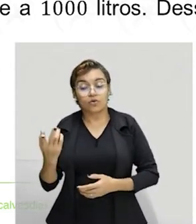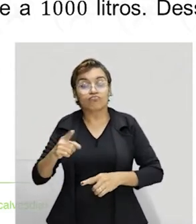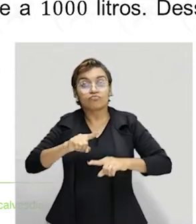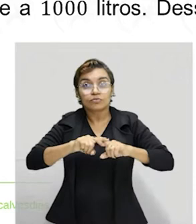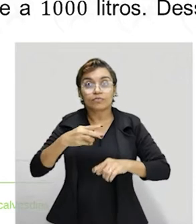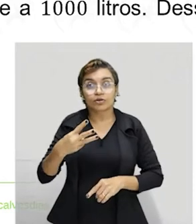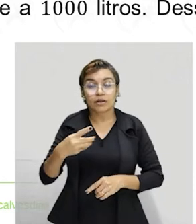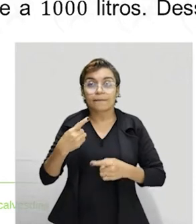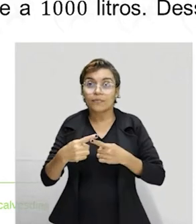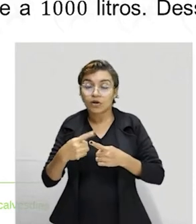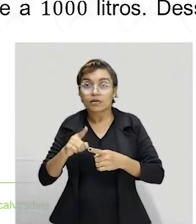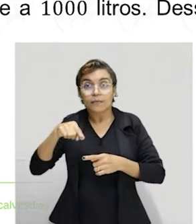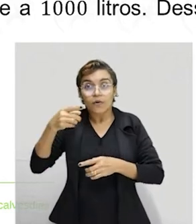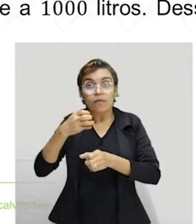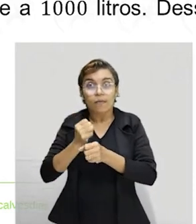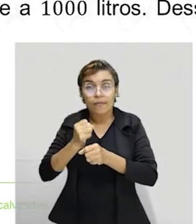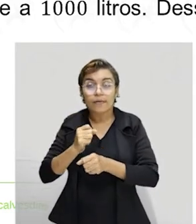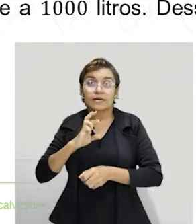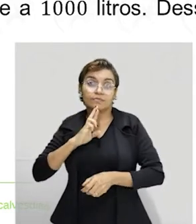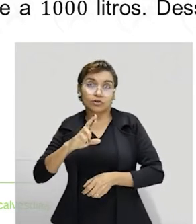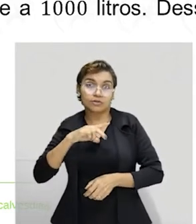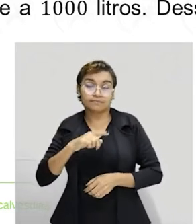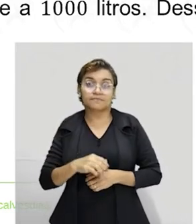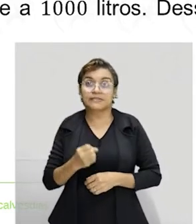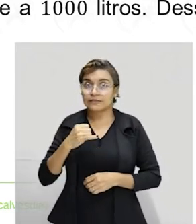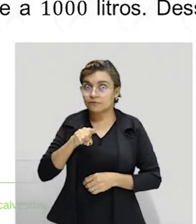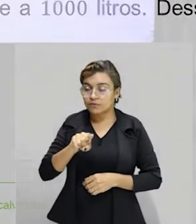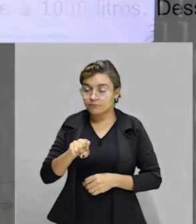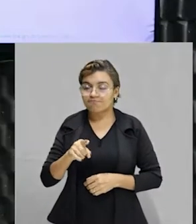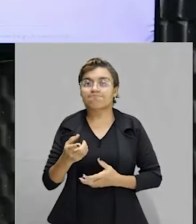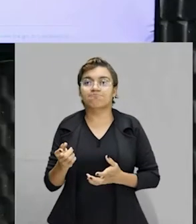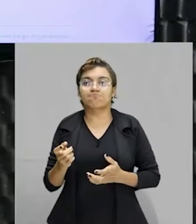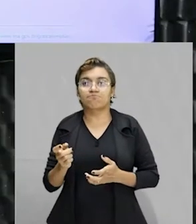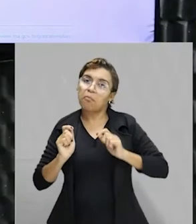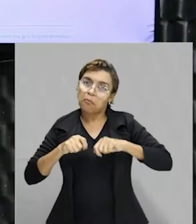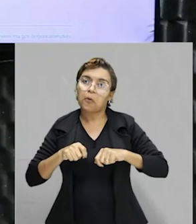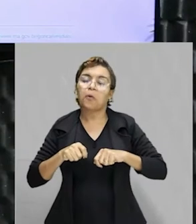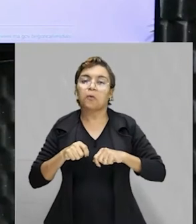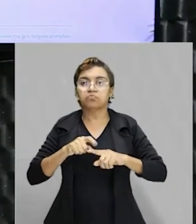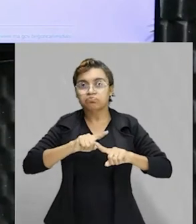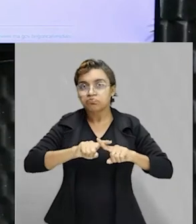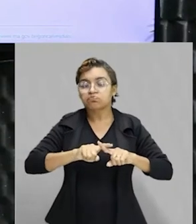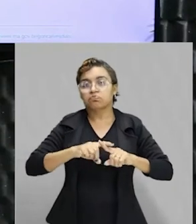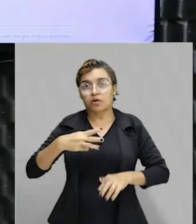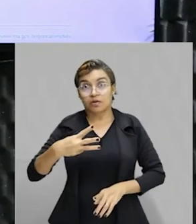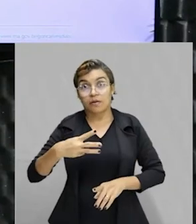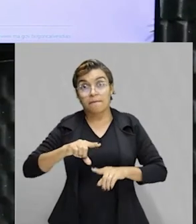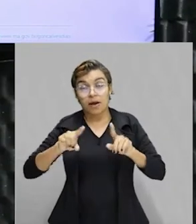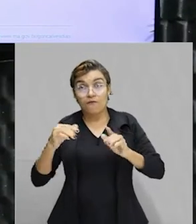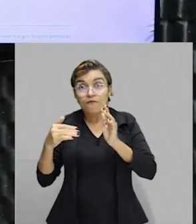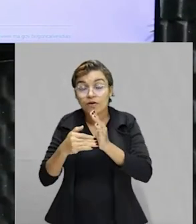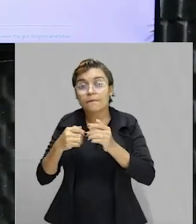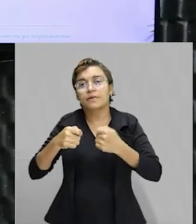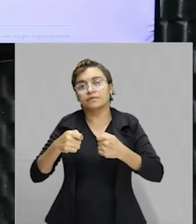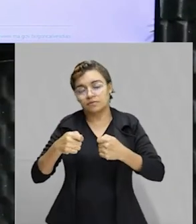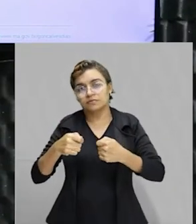porque ao final dos meus cálculos eu já tenho a resposta. Se você quiser você pode fazer sem essa multiplicação por três, mas lá no final